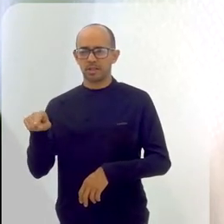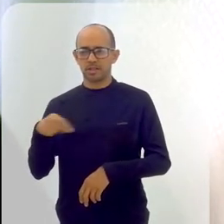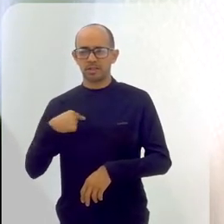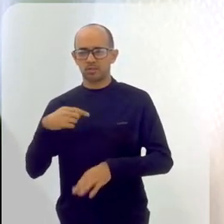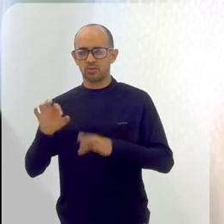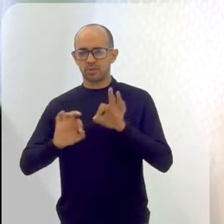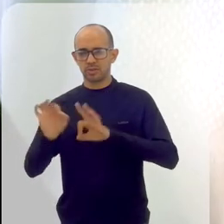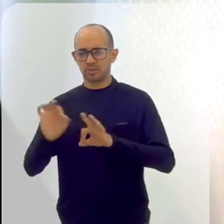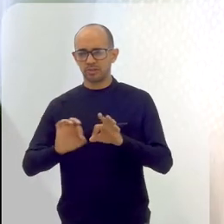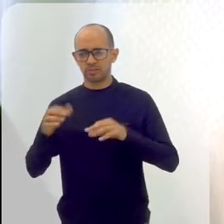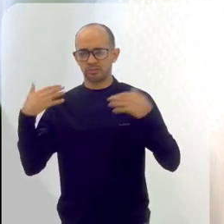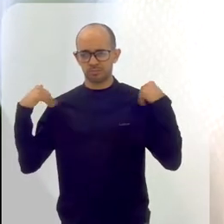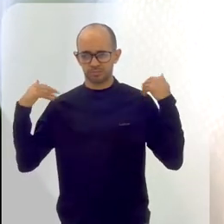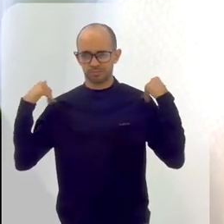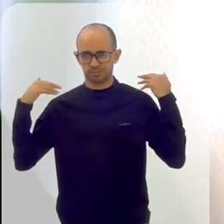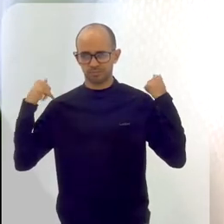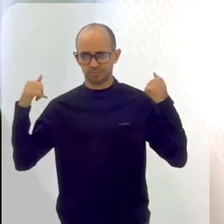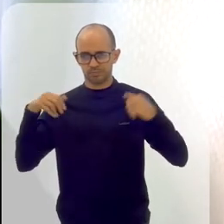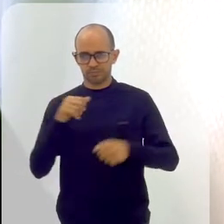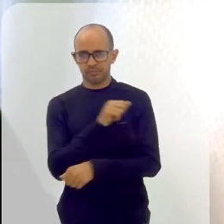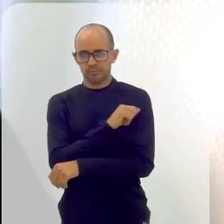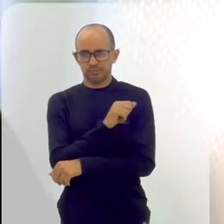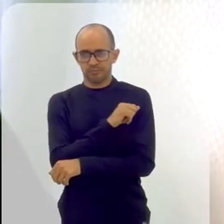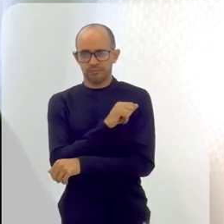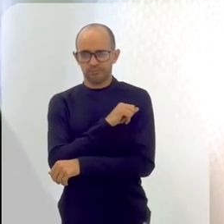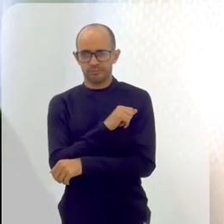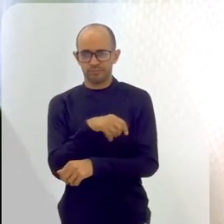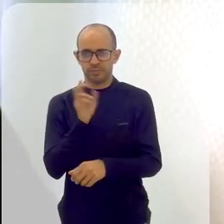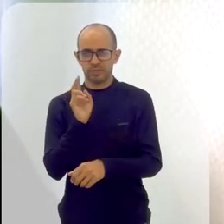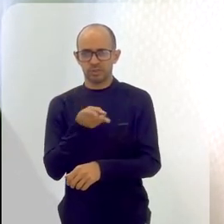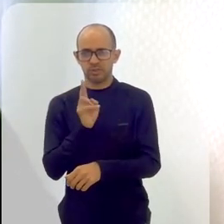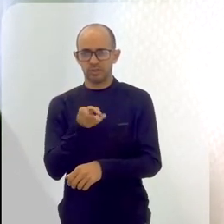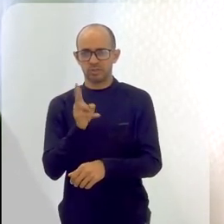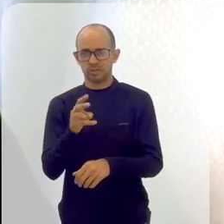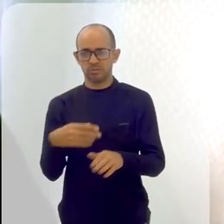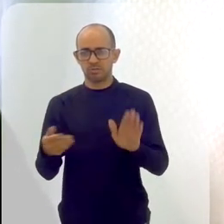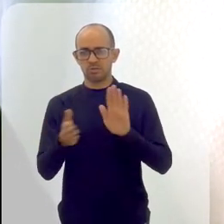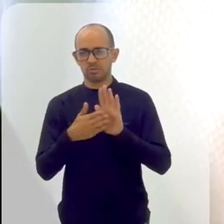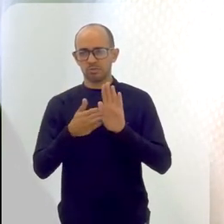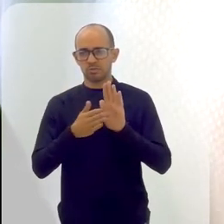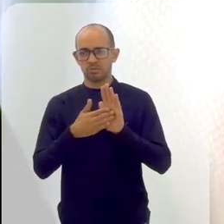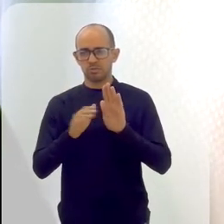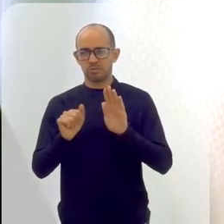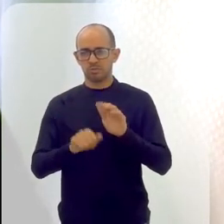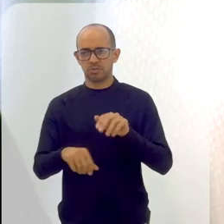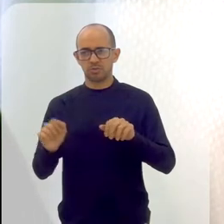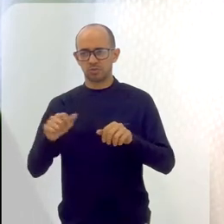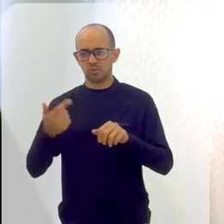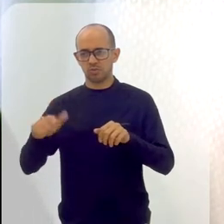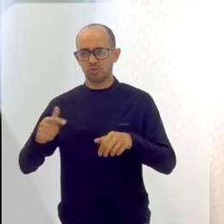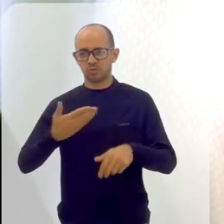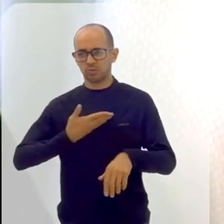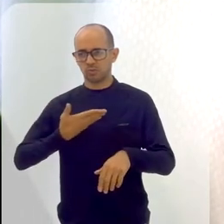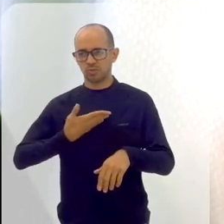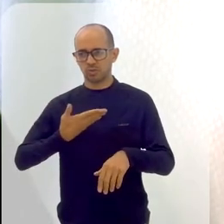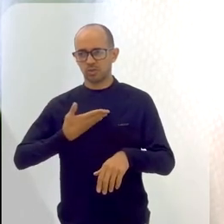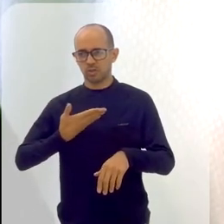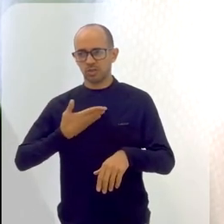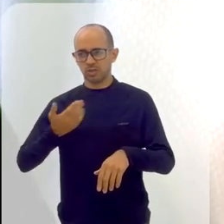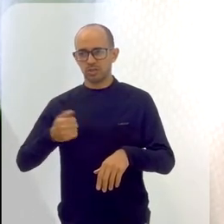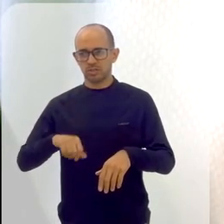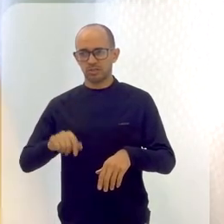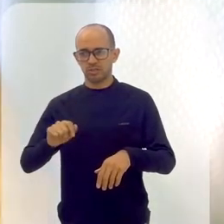um passeio para alguns alunos irem assistir. E sempre que eu posso, quando eu tenho espetáculos de outros colegas da profissão,